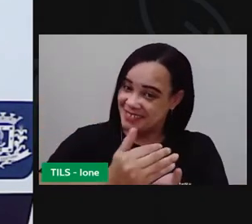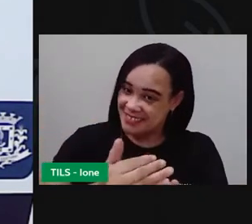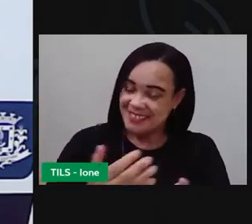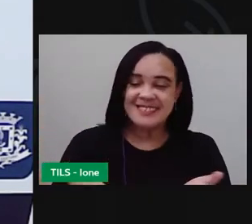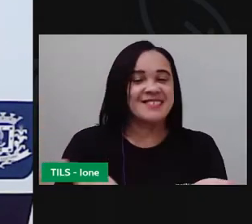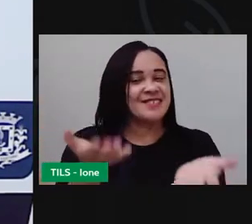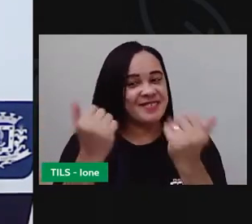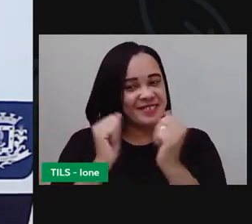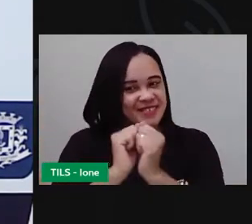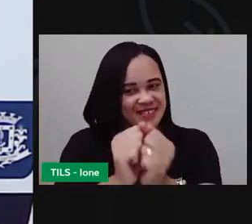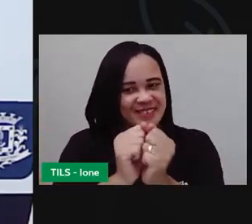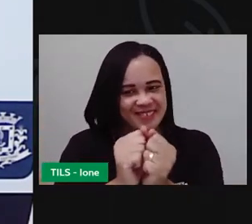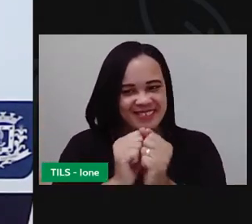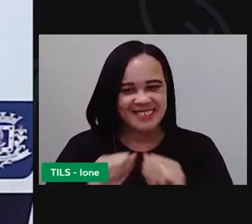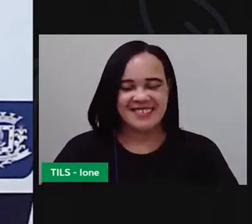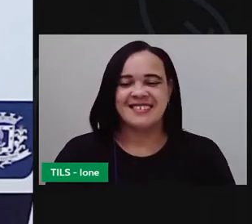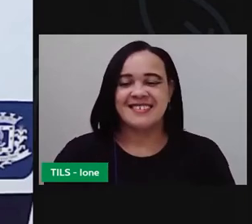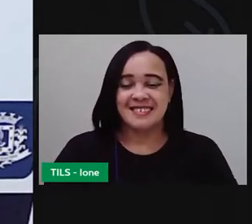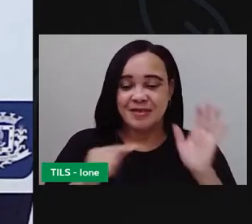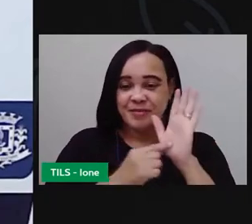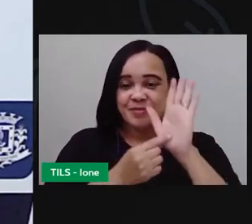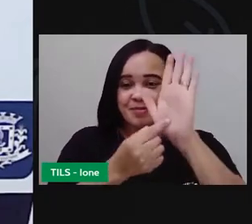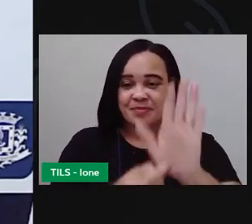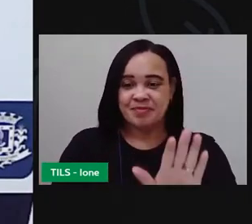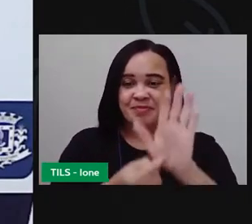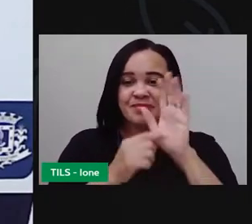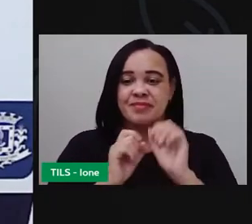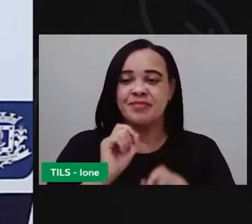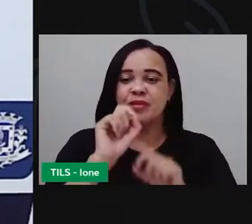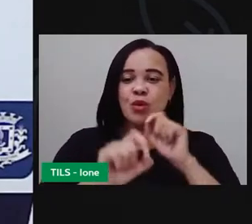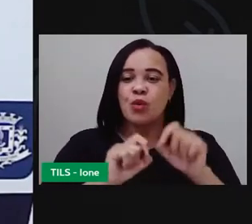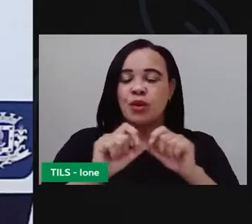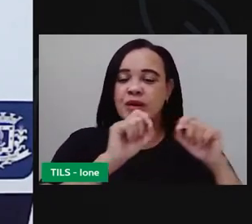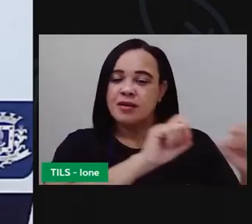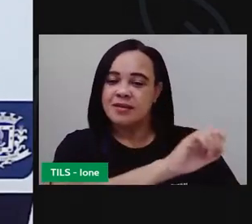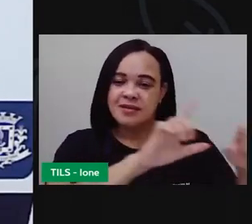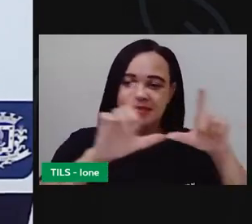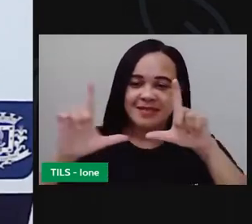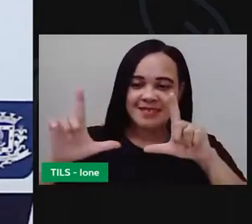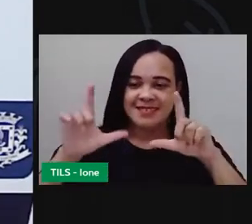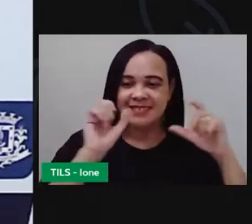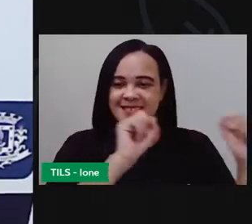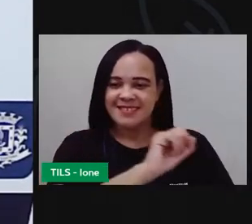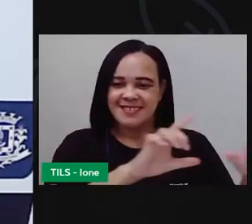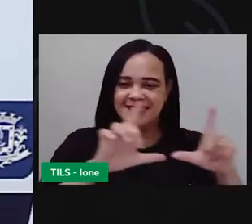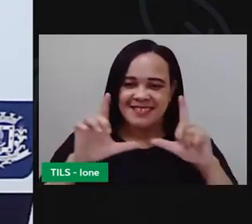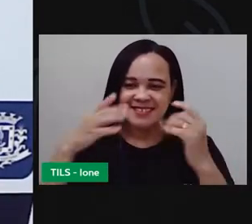comigo! Eu vou mostrar agora a apresentação que eu preparei para essa aula.